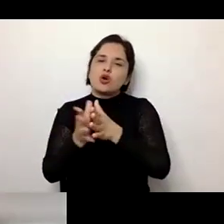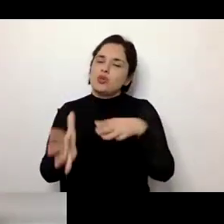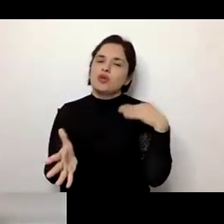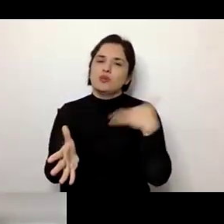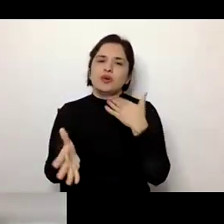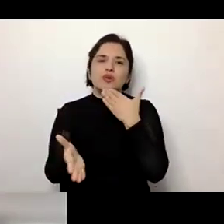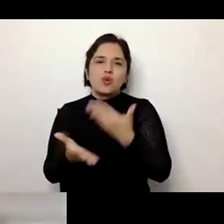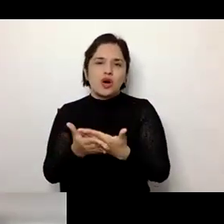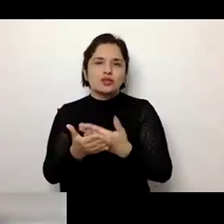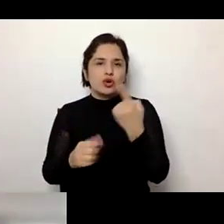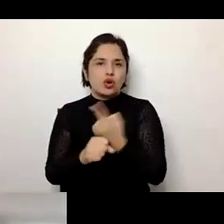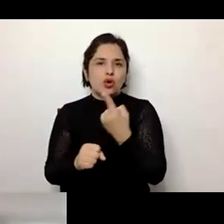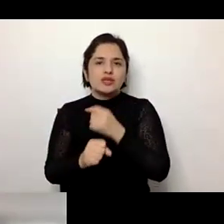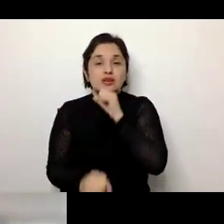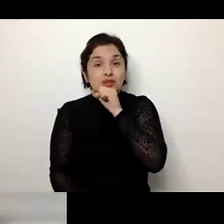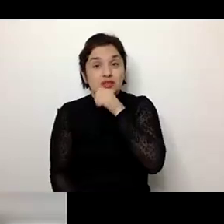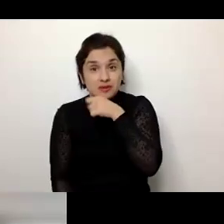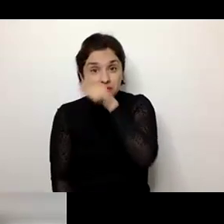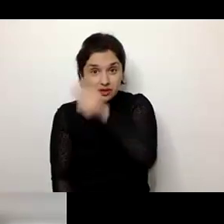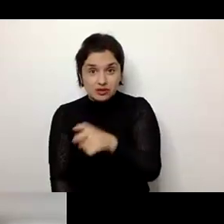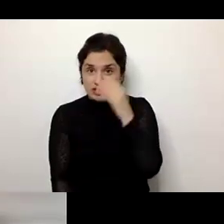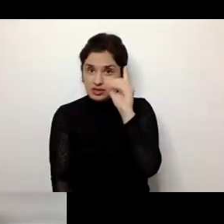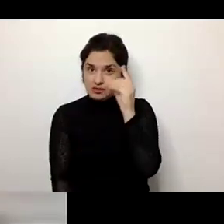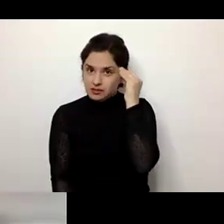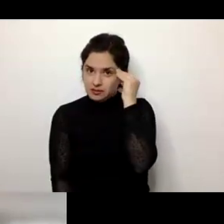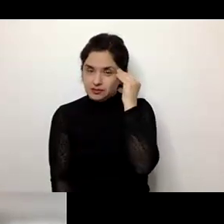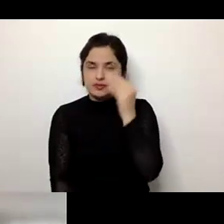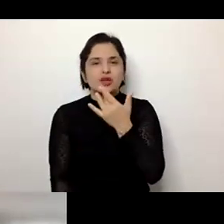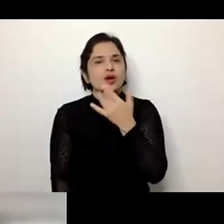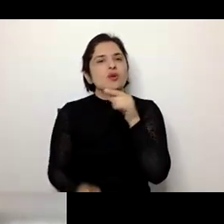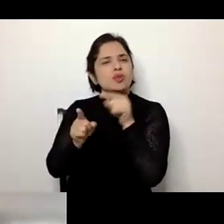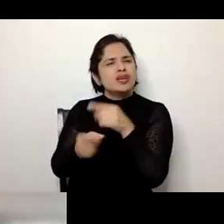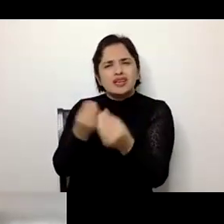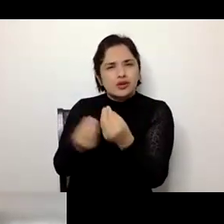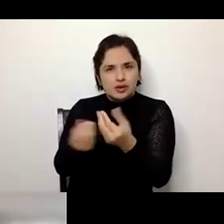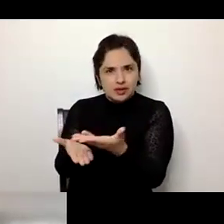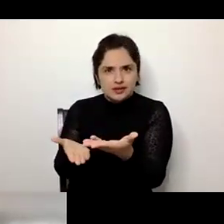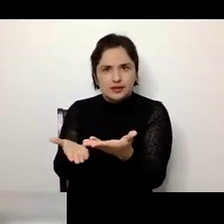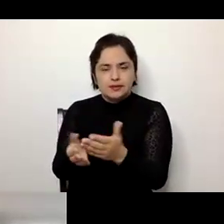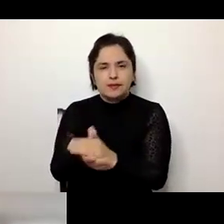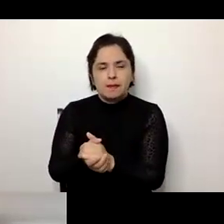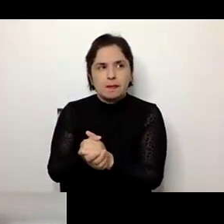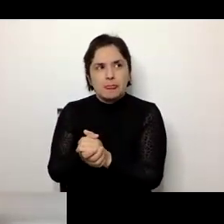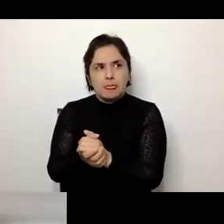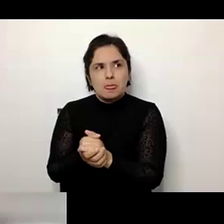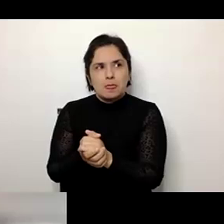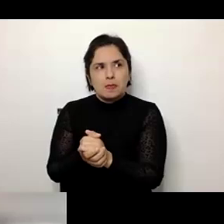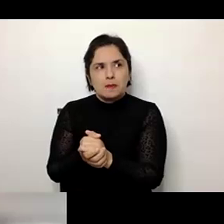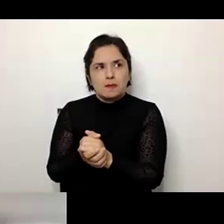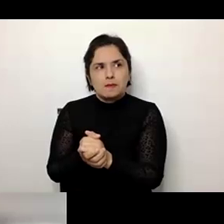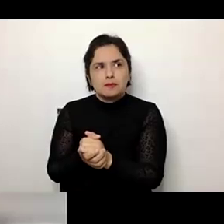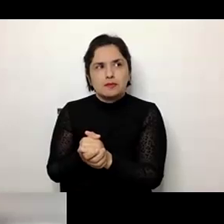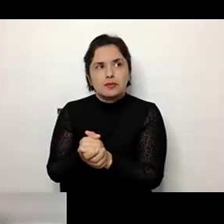quando nós falamos do envelhecimento das pessoas com deficiência, porque o que acontece, é comum